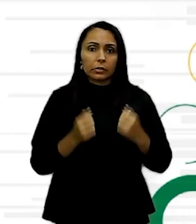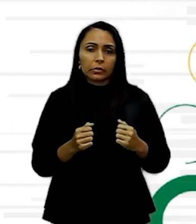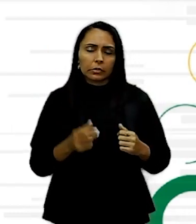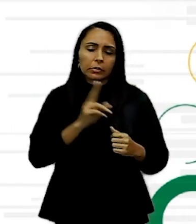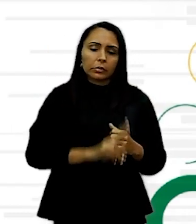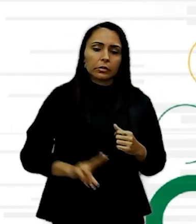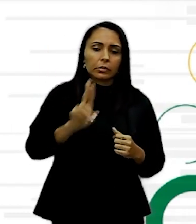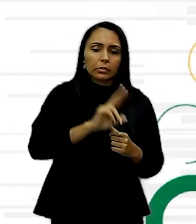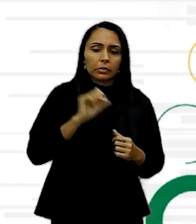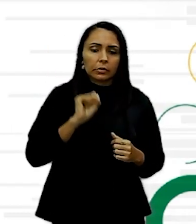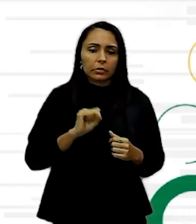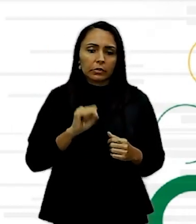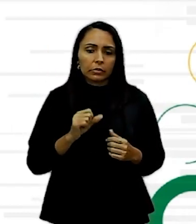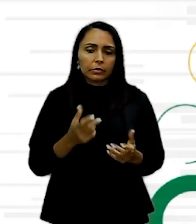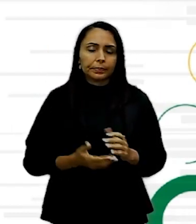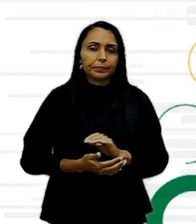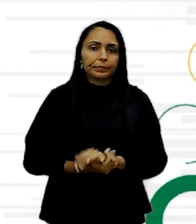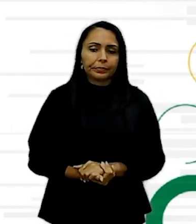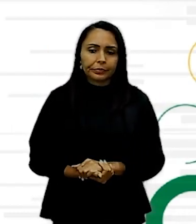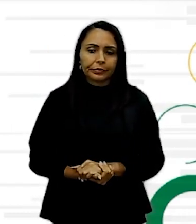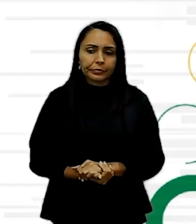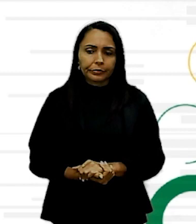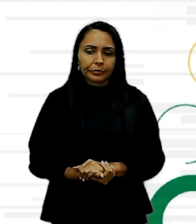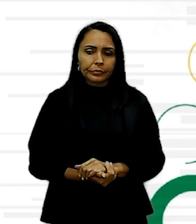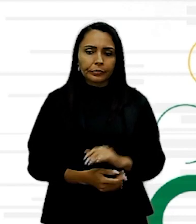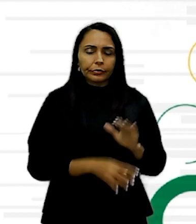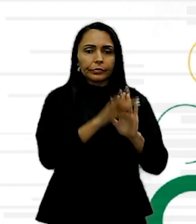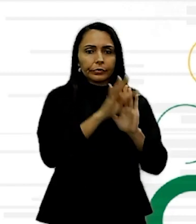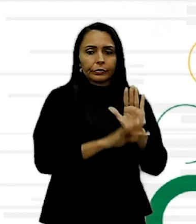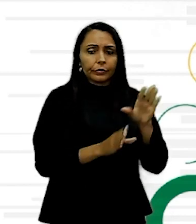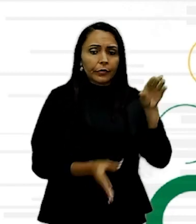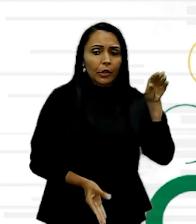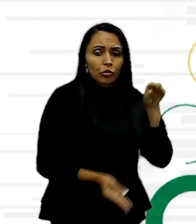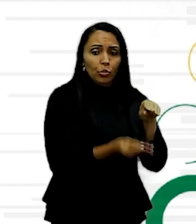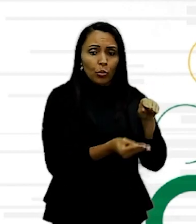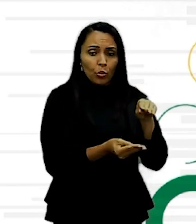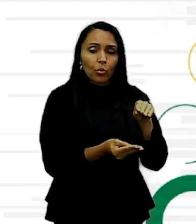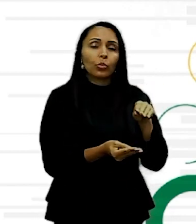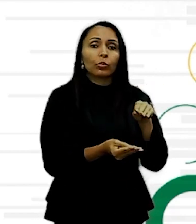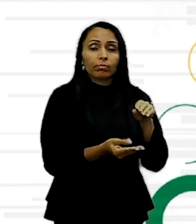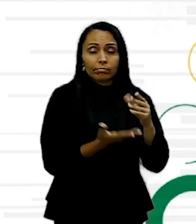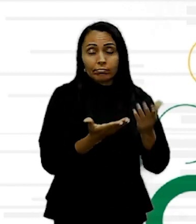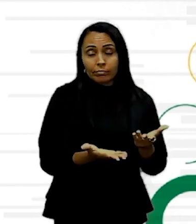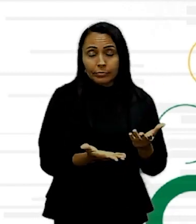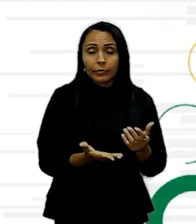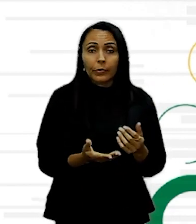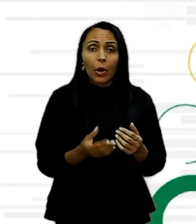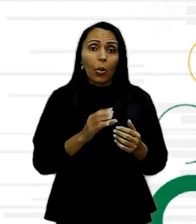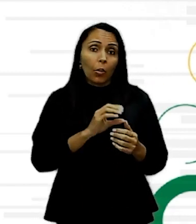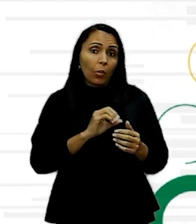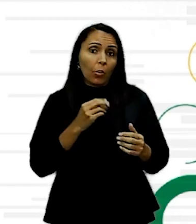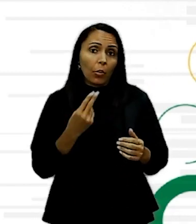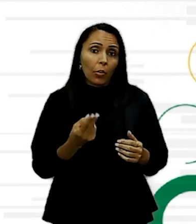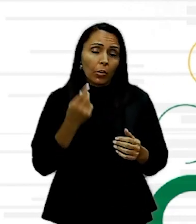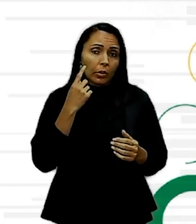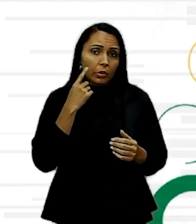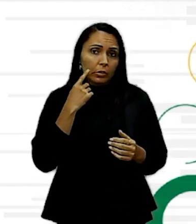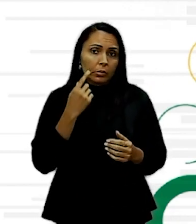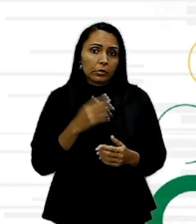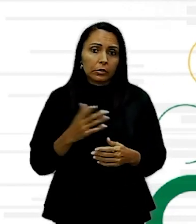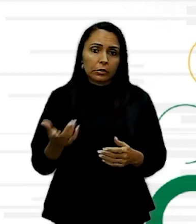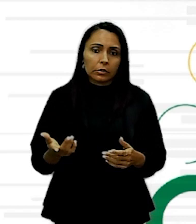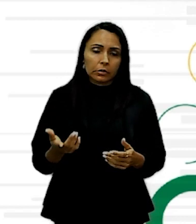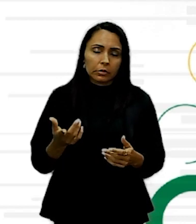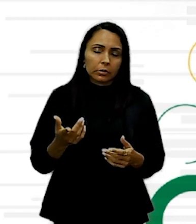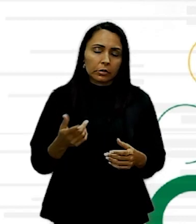Mas por exemplo Para um texto curto Realmente muito curto Ou então um alogo Por exemplo, pode